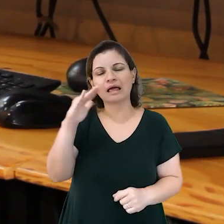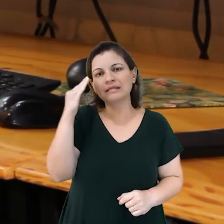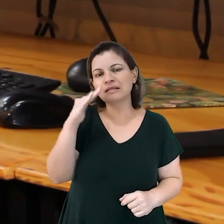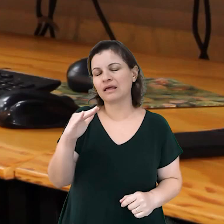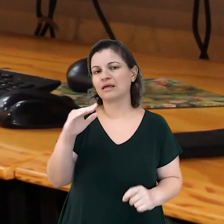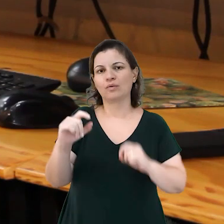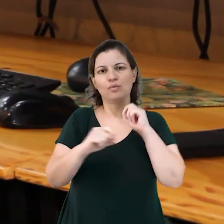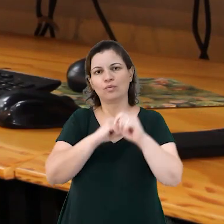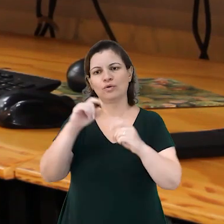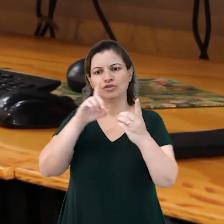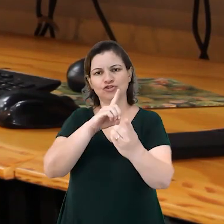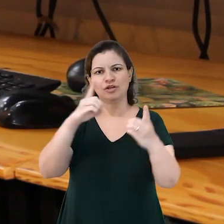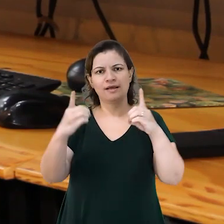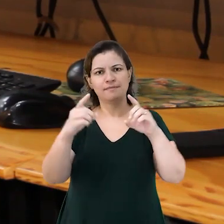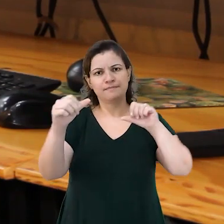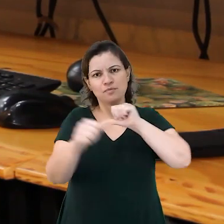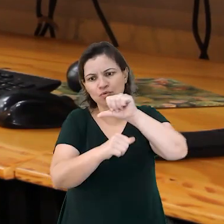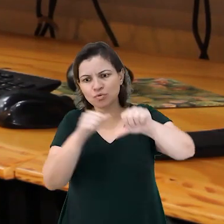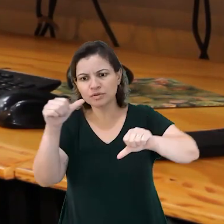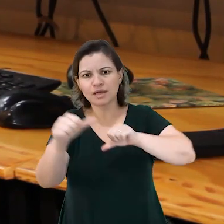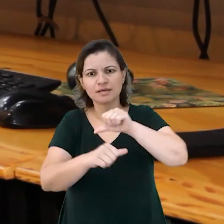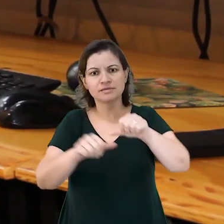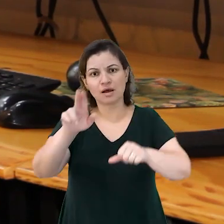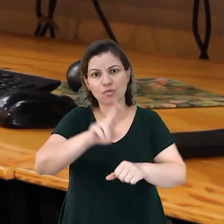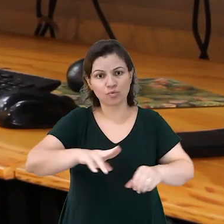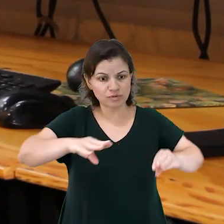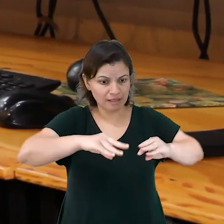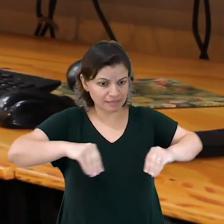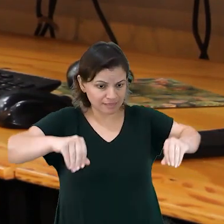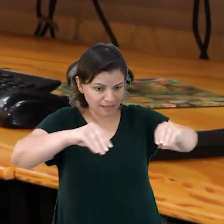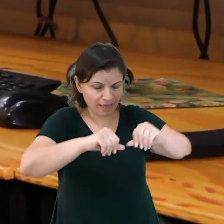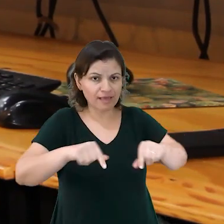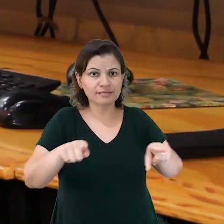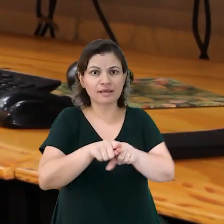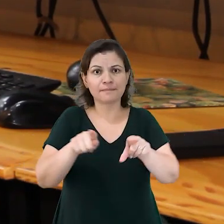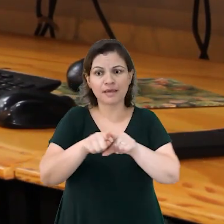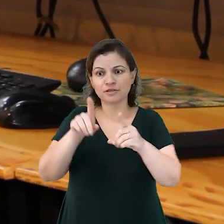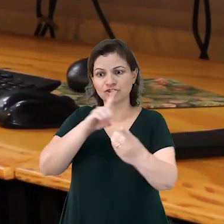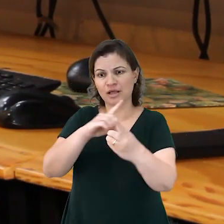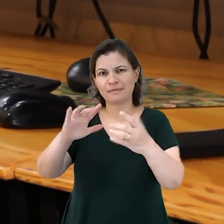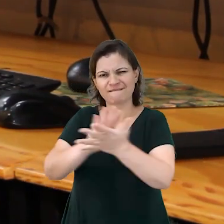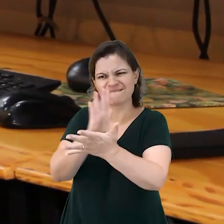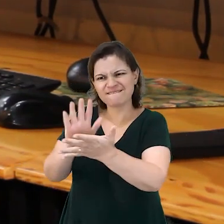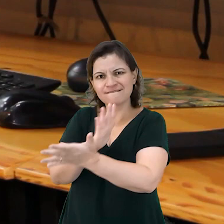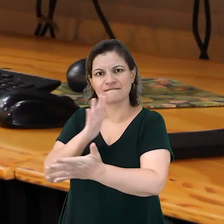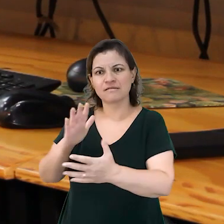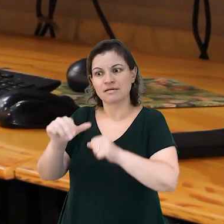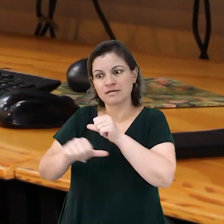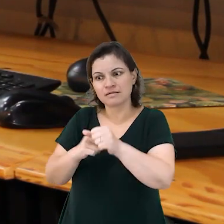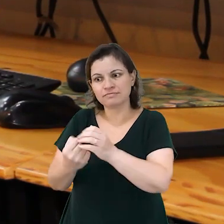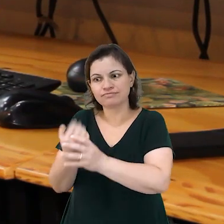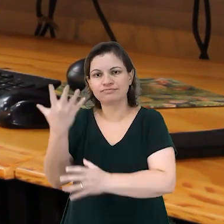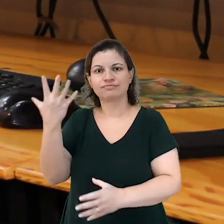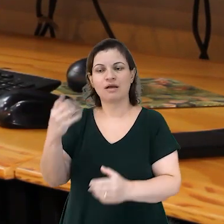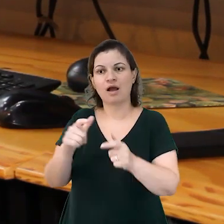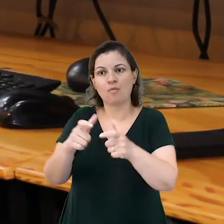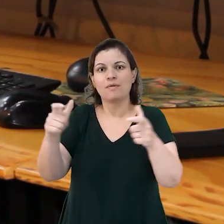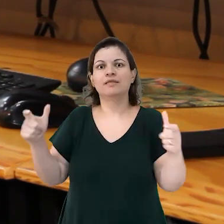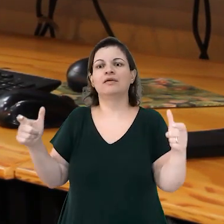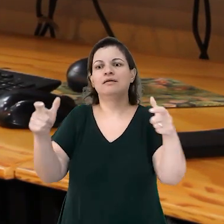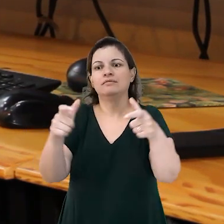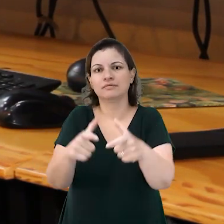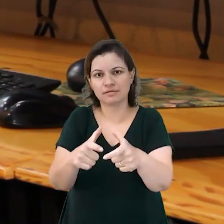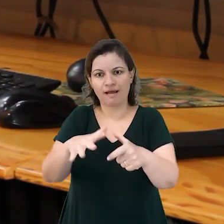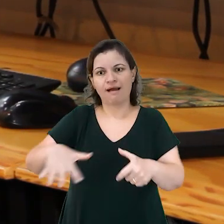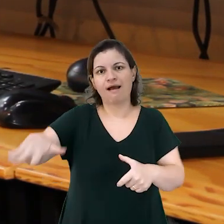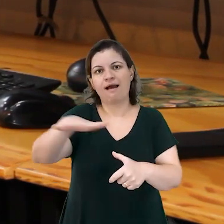entender dinâmicas de mudança do uso da terra, dinâmicas de desmatamento, de regeneração, de aumento